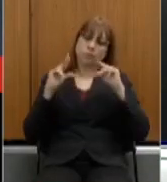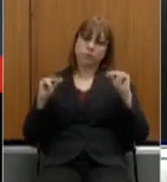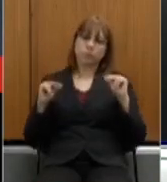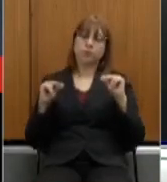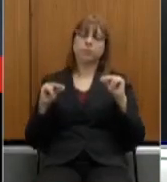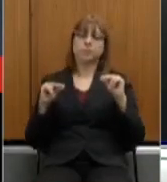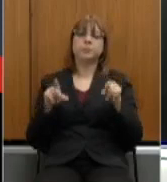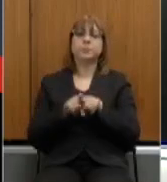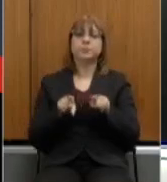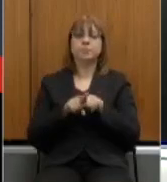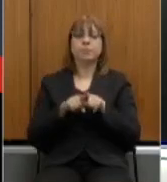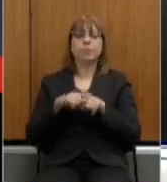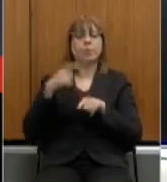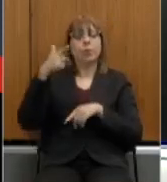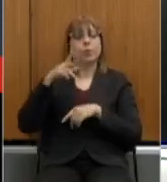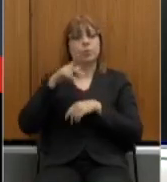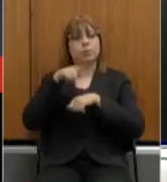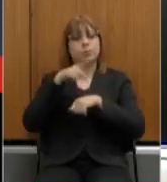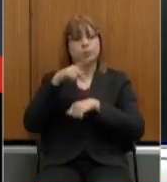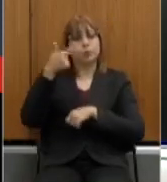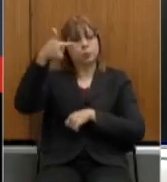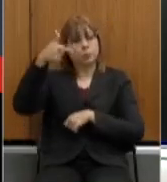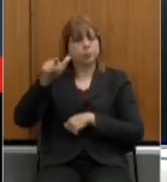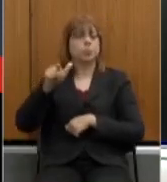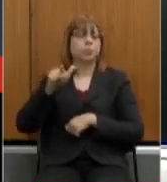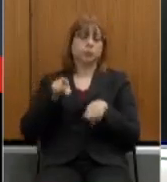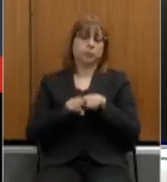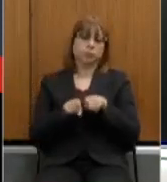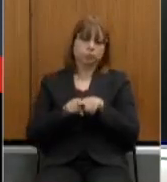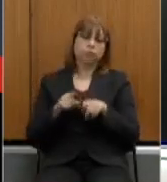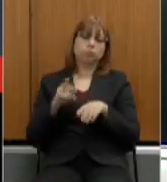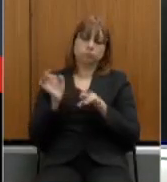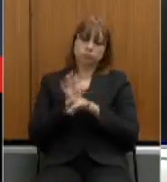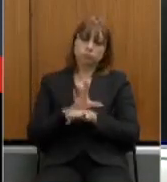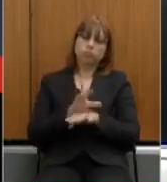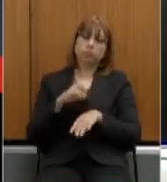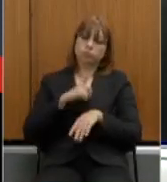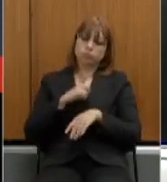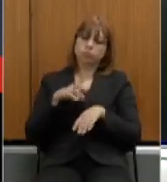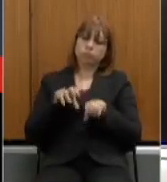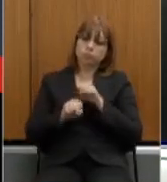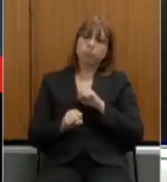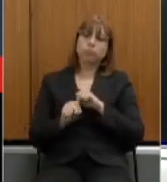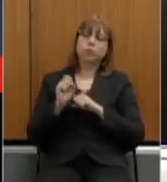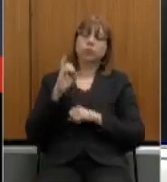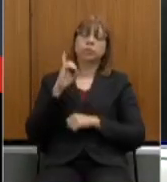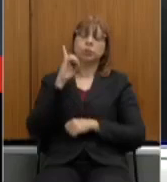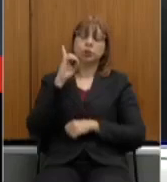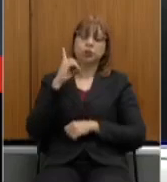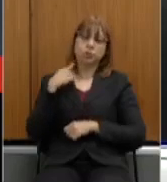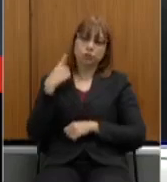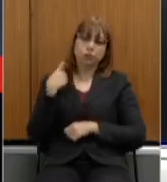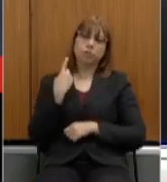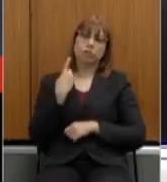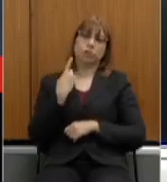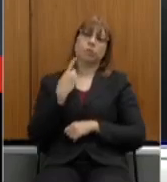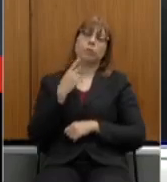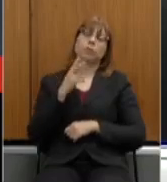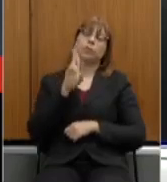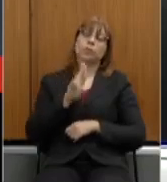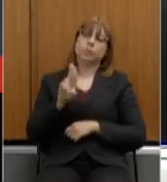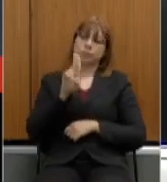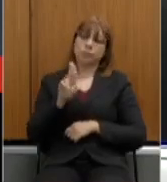Internacional pela New York University e graduação em Direito pela Universidade de Brasília. Foi